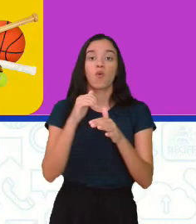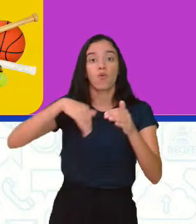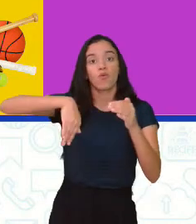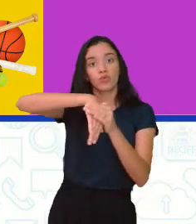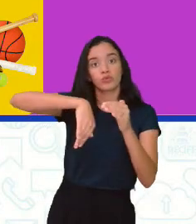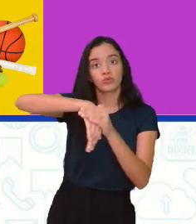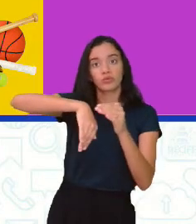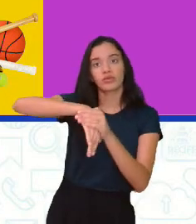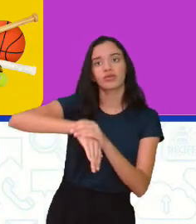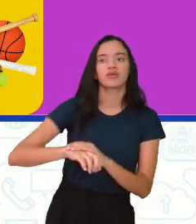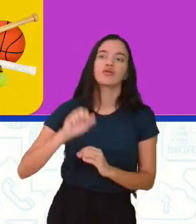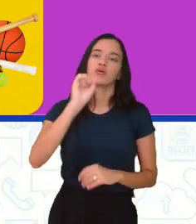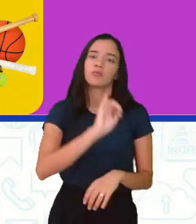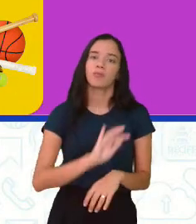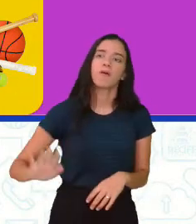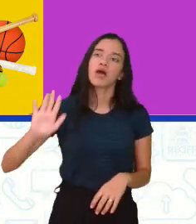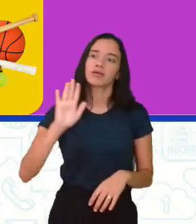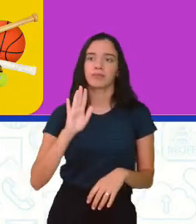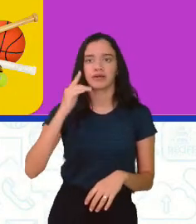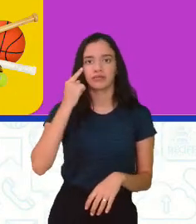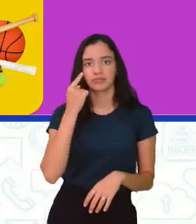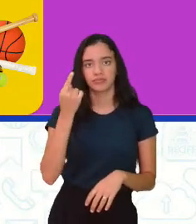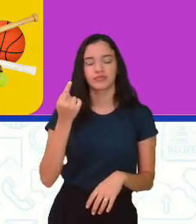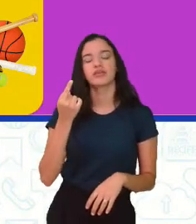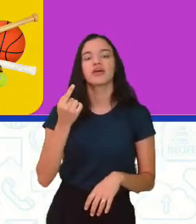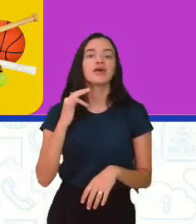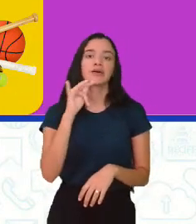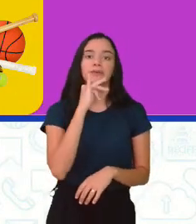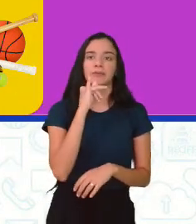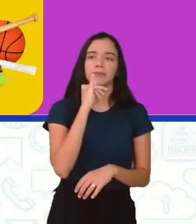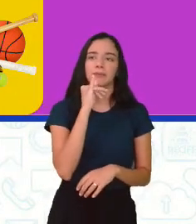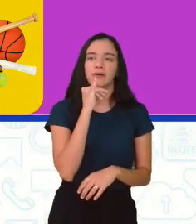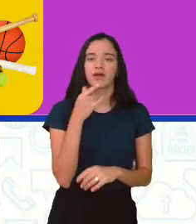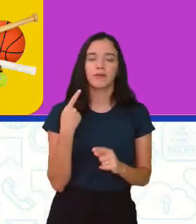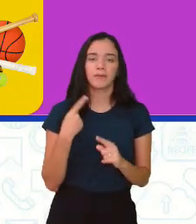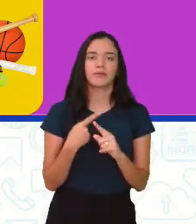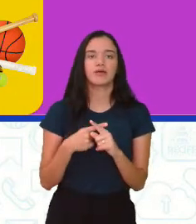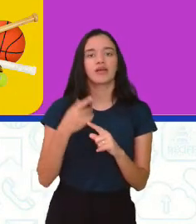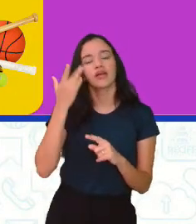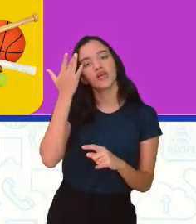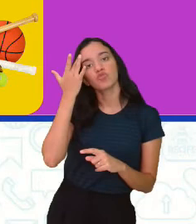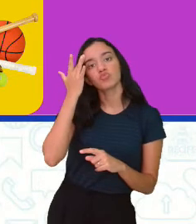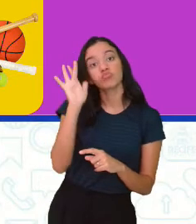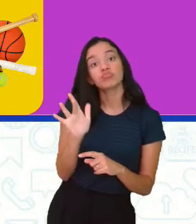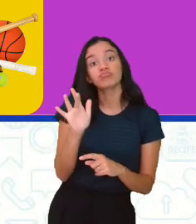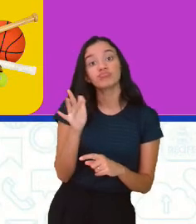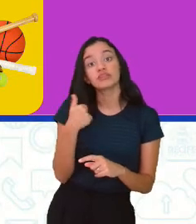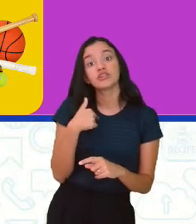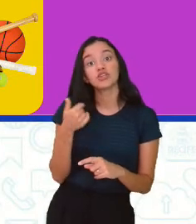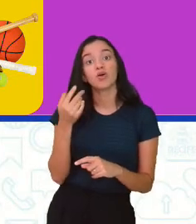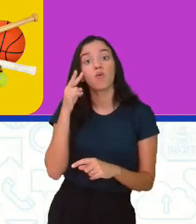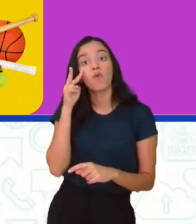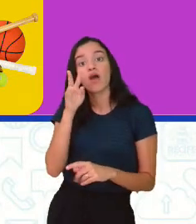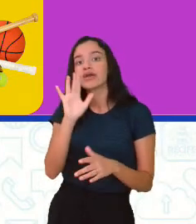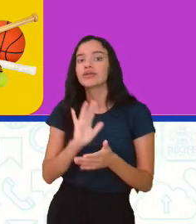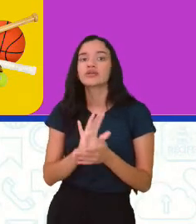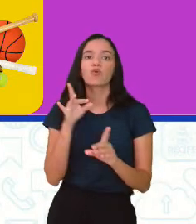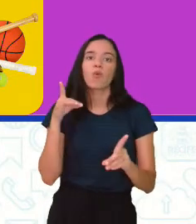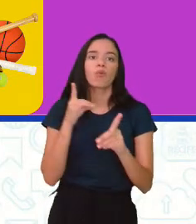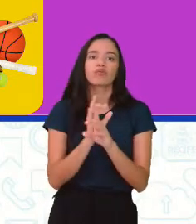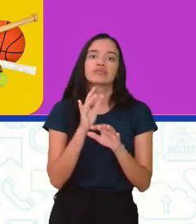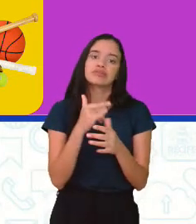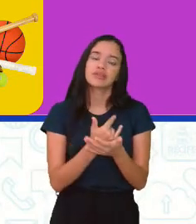imagem de futebol para exemplificar porque eu não achei registro sobre, de